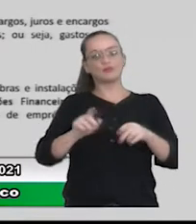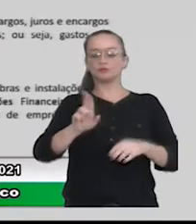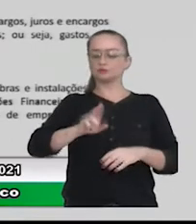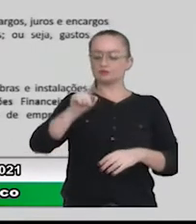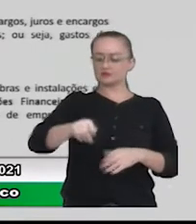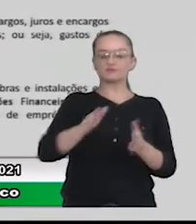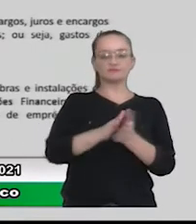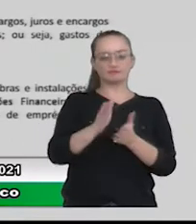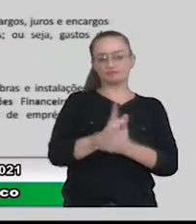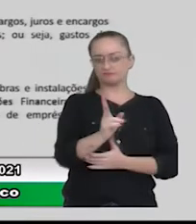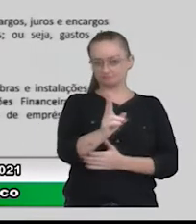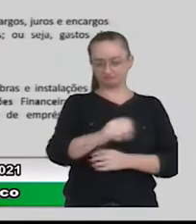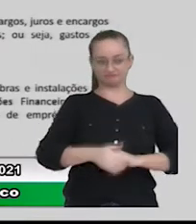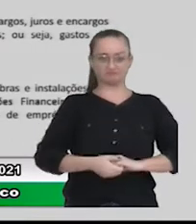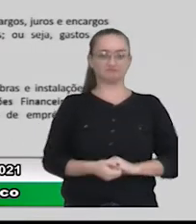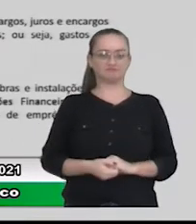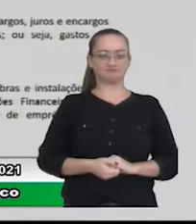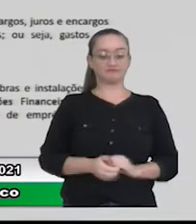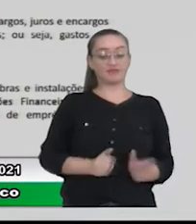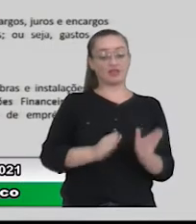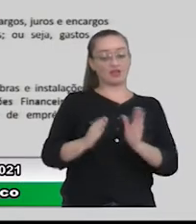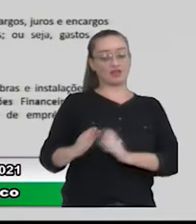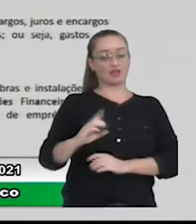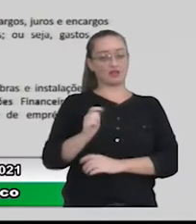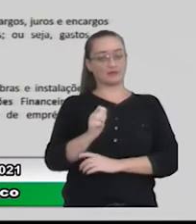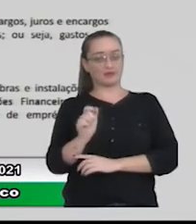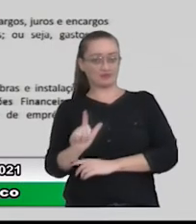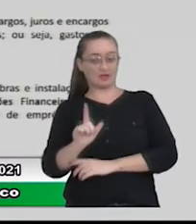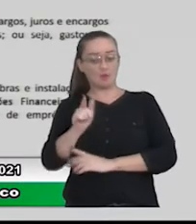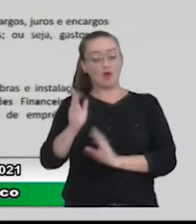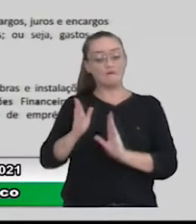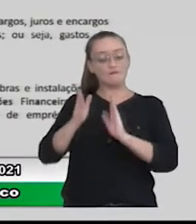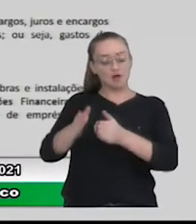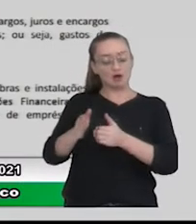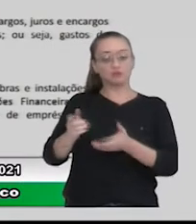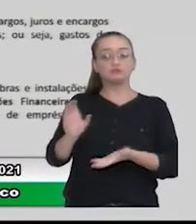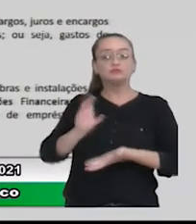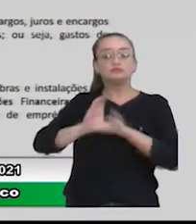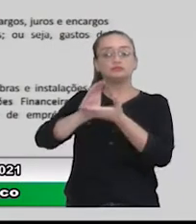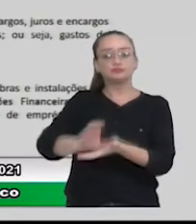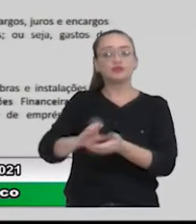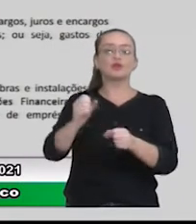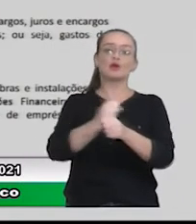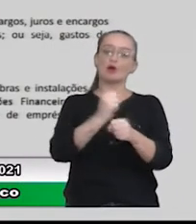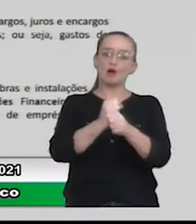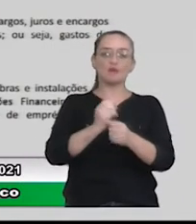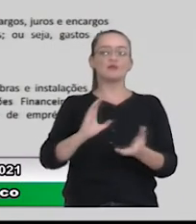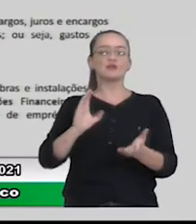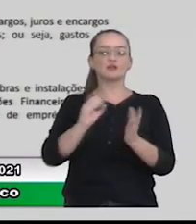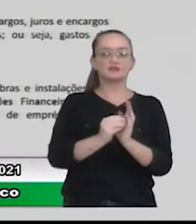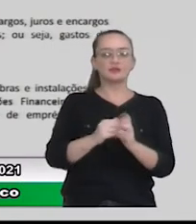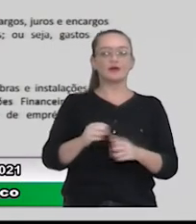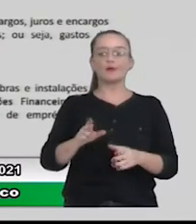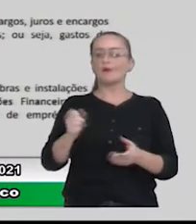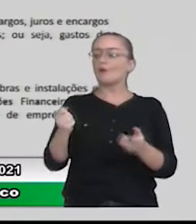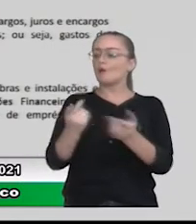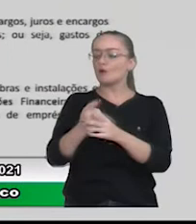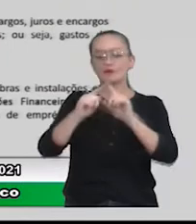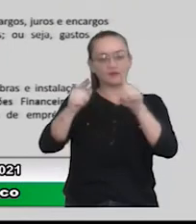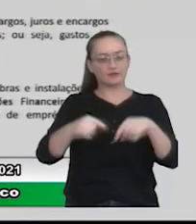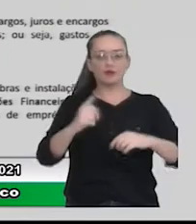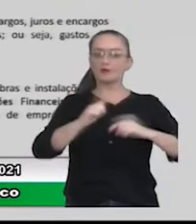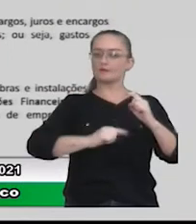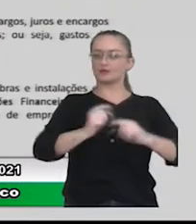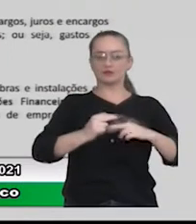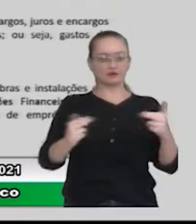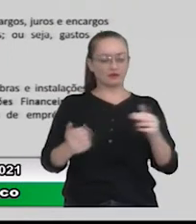despesas correntes. E a despesa de capital é aquela destinada a investimento com obras e instalações, com aquisição de equipamentos, materiais